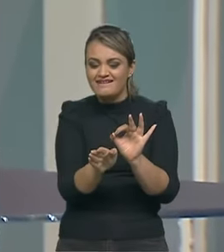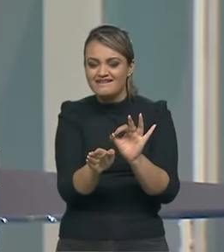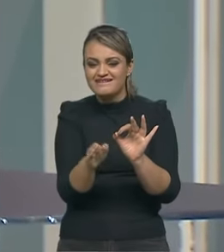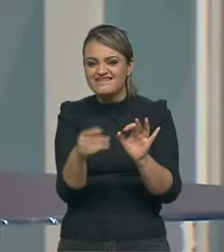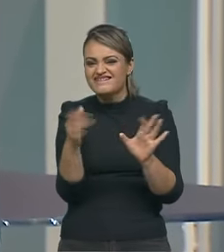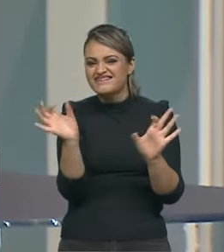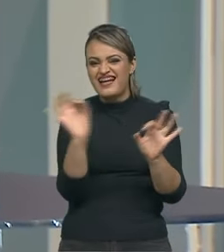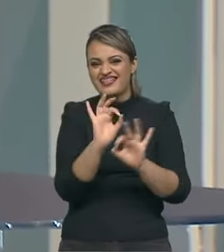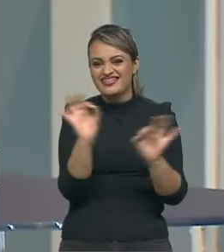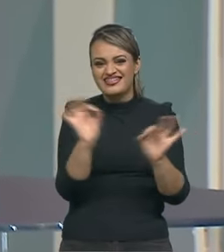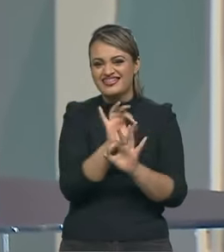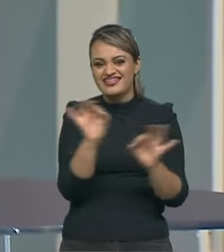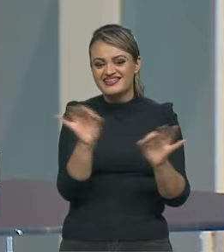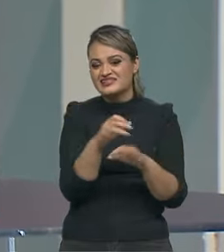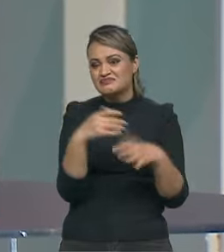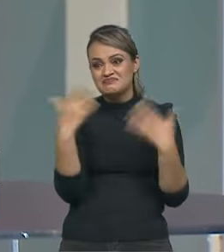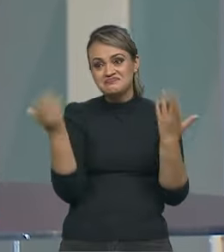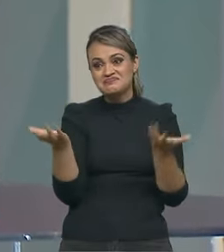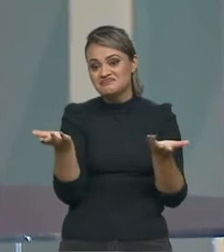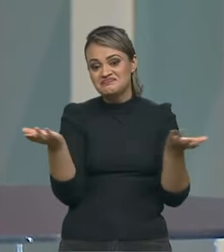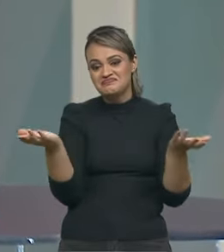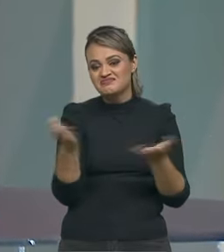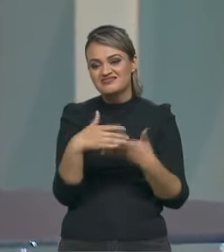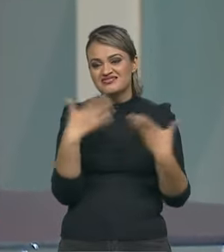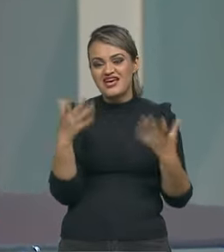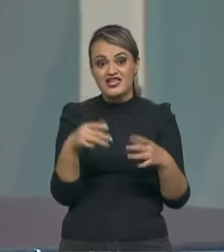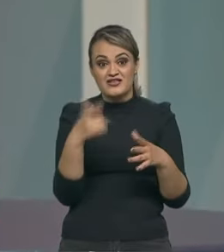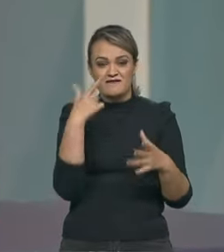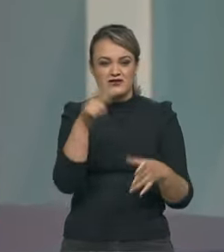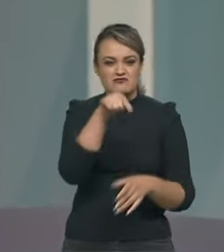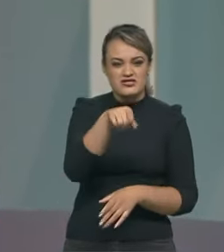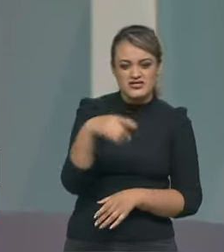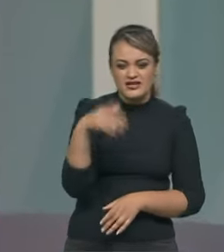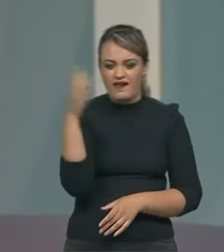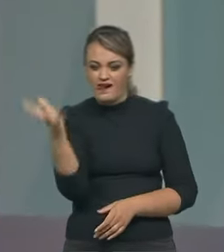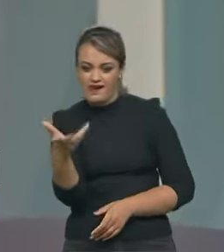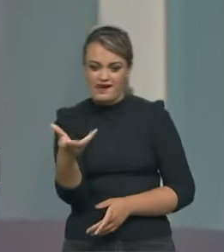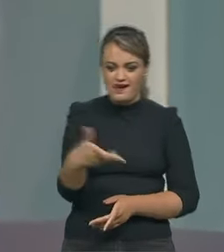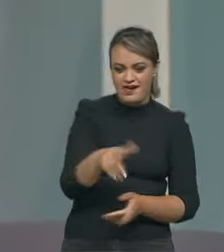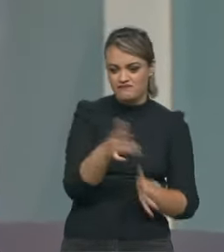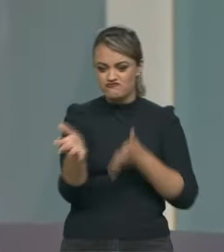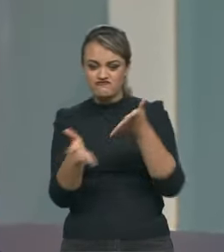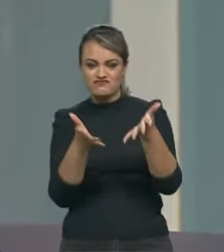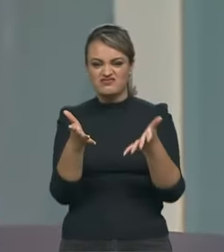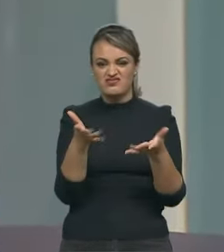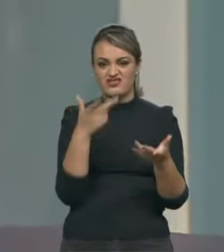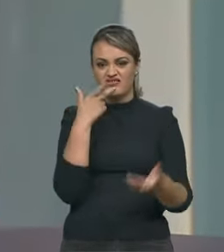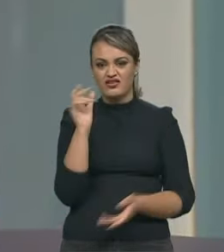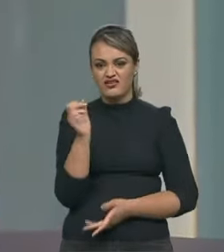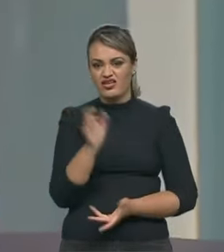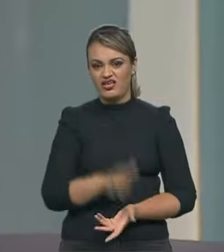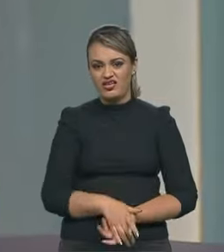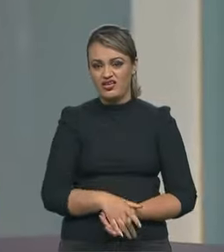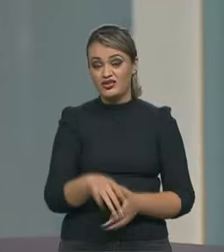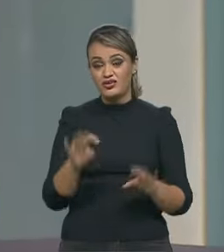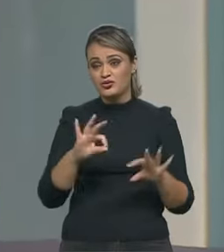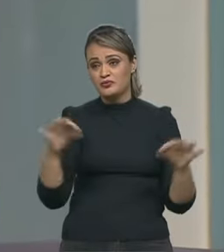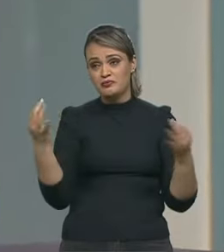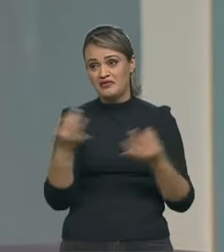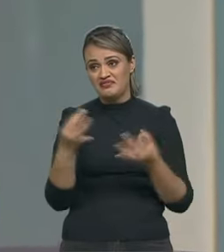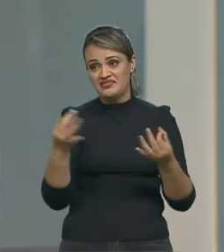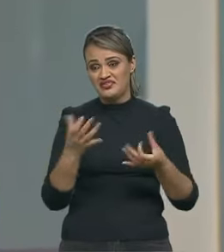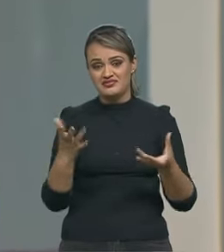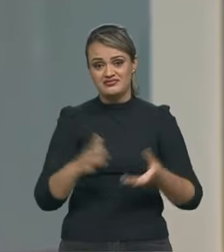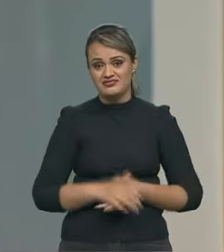sabe você perde até o gosto fala puta olha como o cara guia maravilhoso isso e aquilo porque